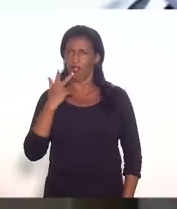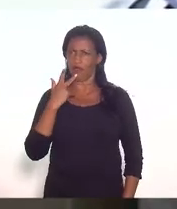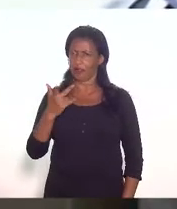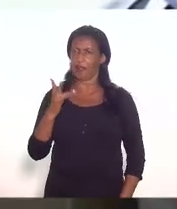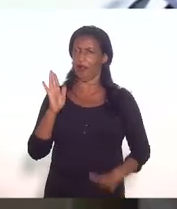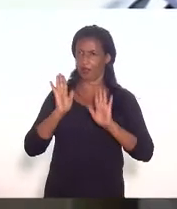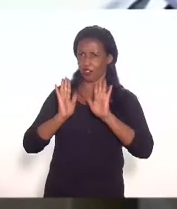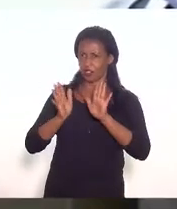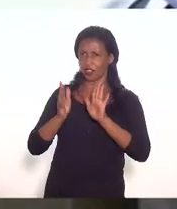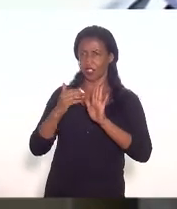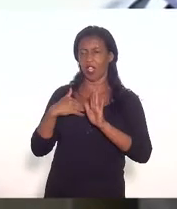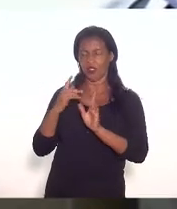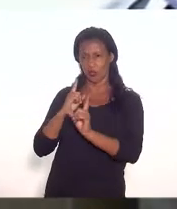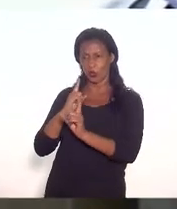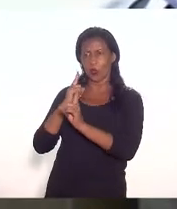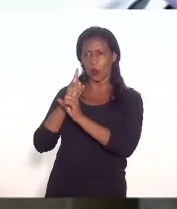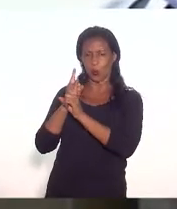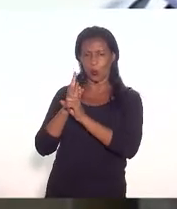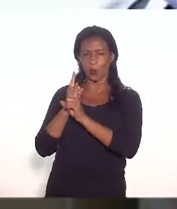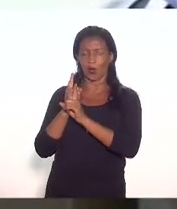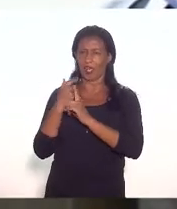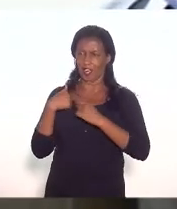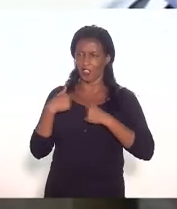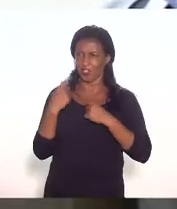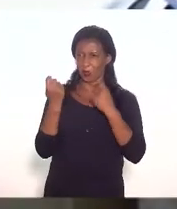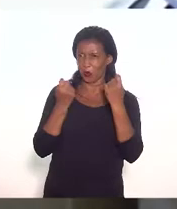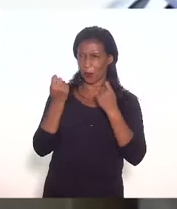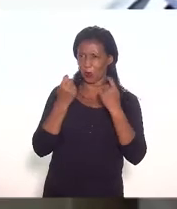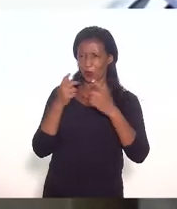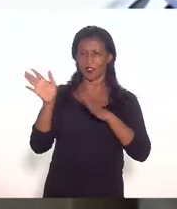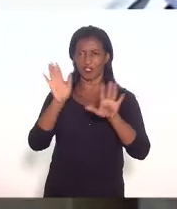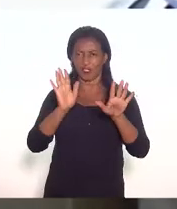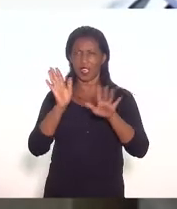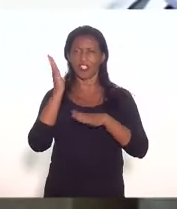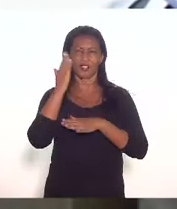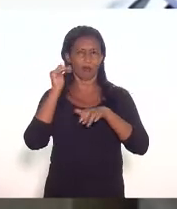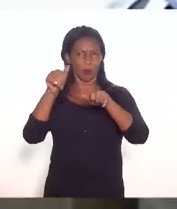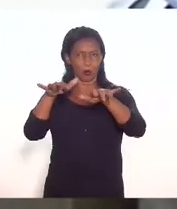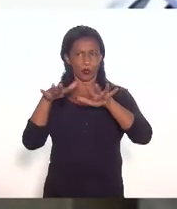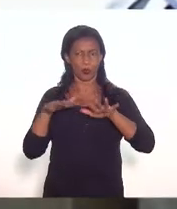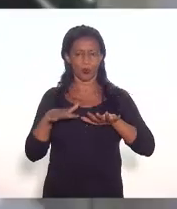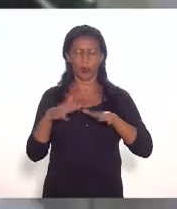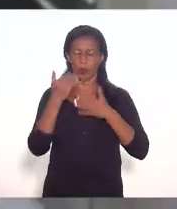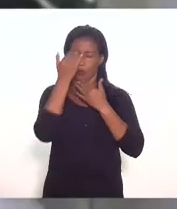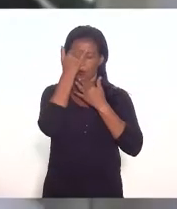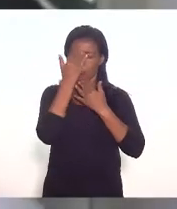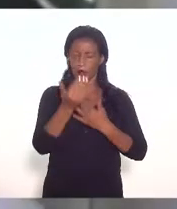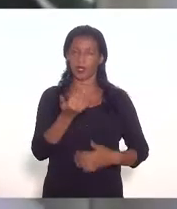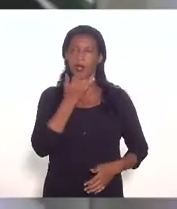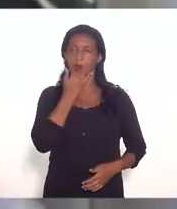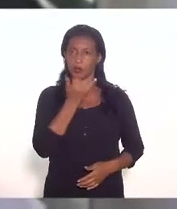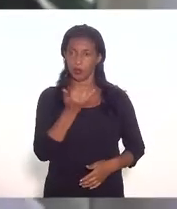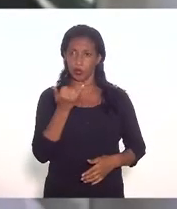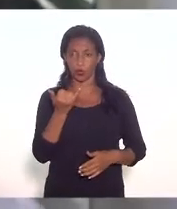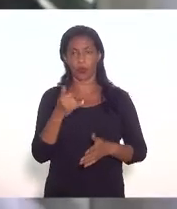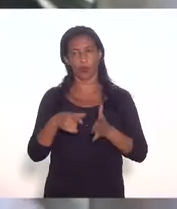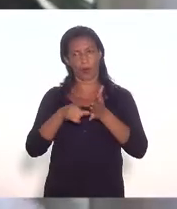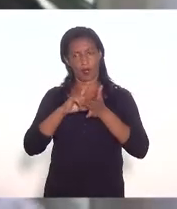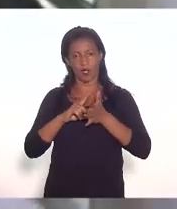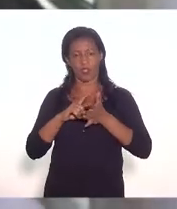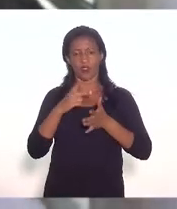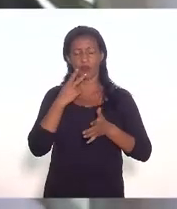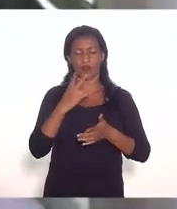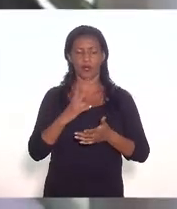no controle da nossa da nossa audiência pública muito obrigado desculpe aí a antecipação dos